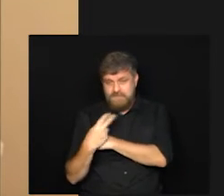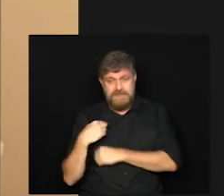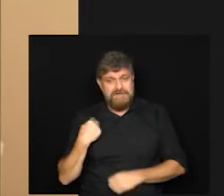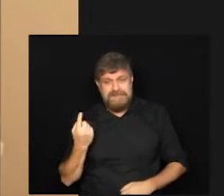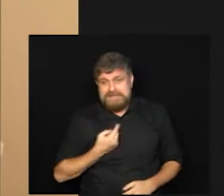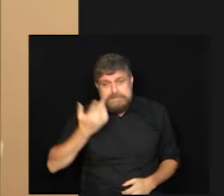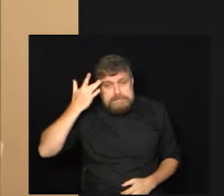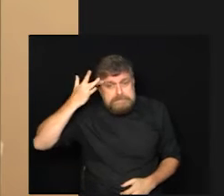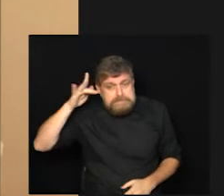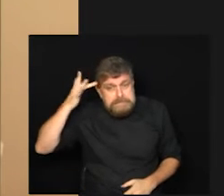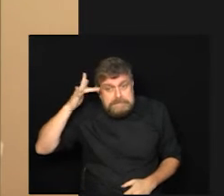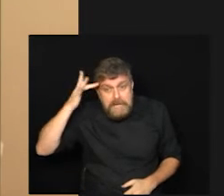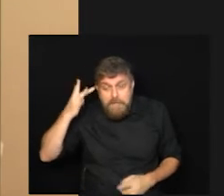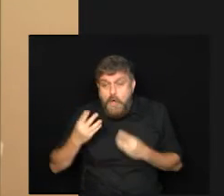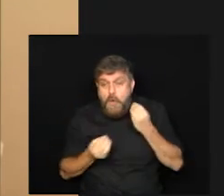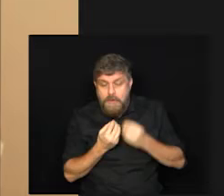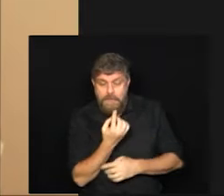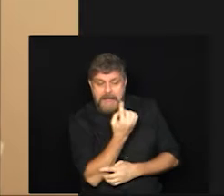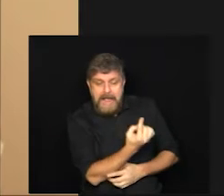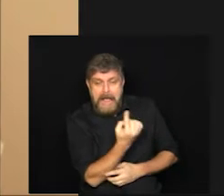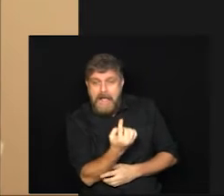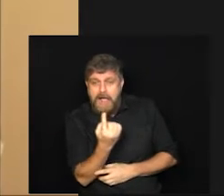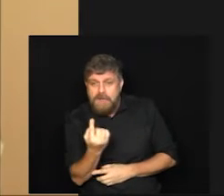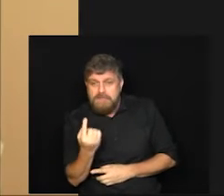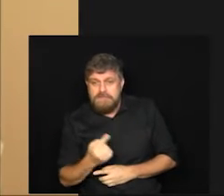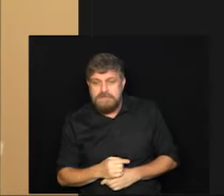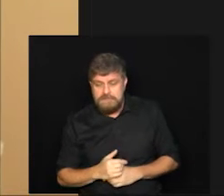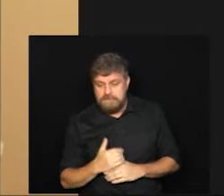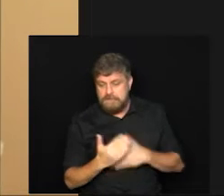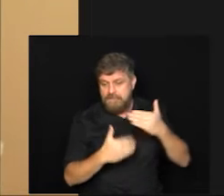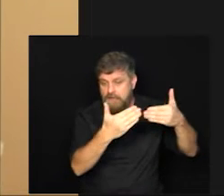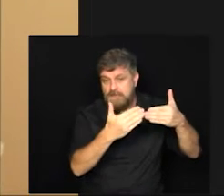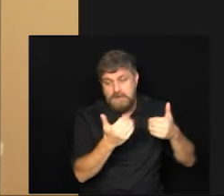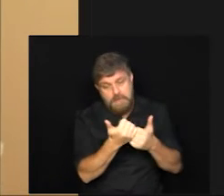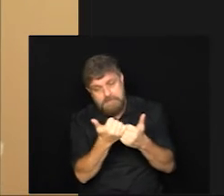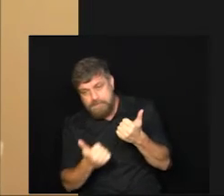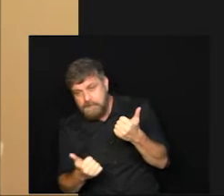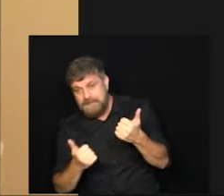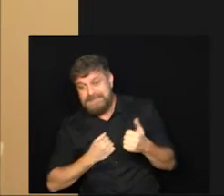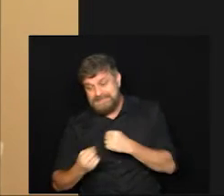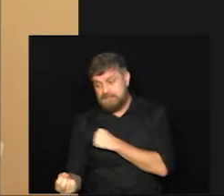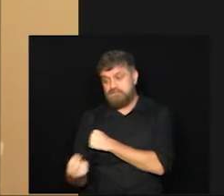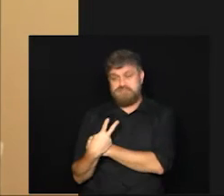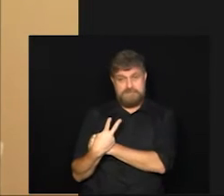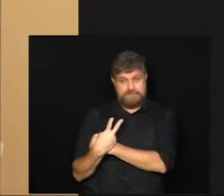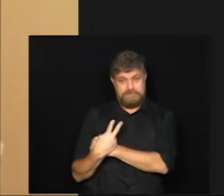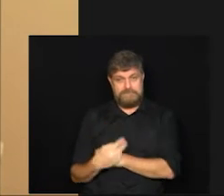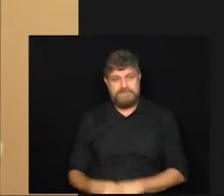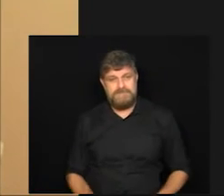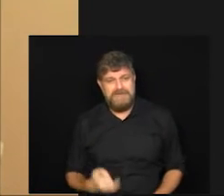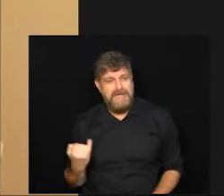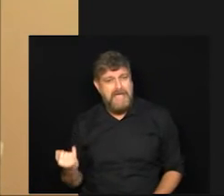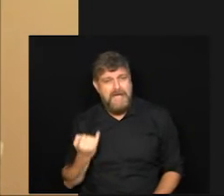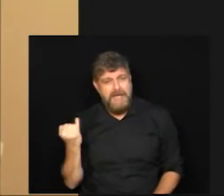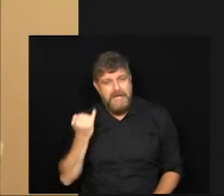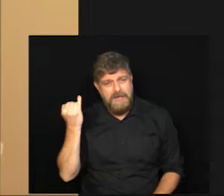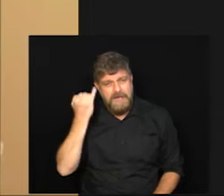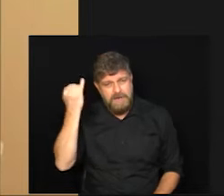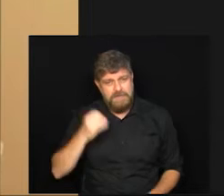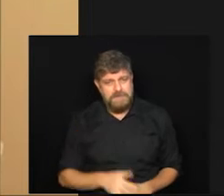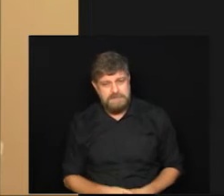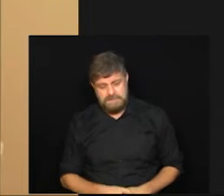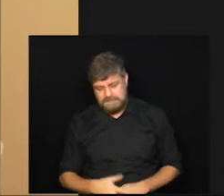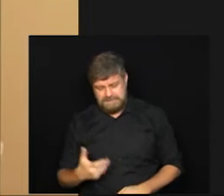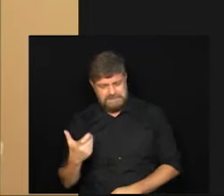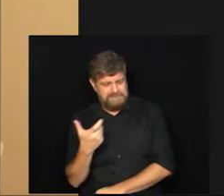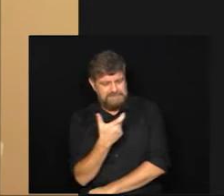não sabe como cada um de nós podemos evoluir frente à infecção então é muito importante a